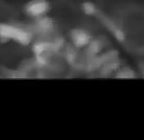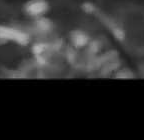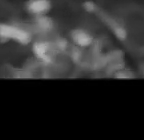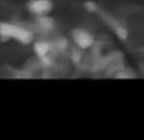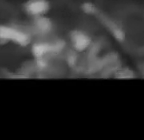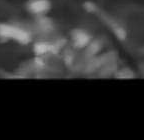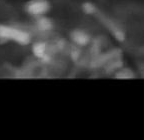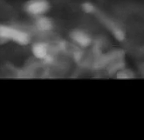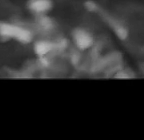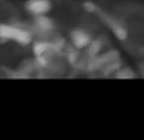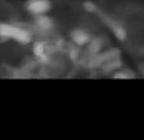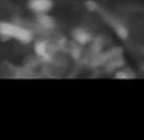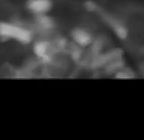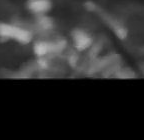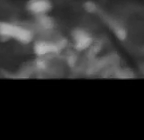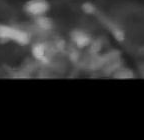traspassar pessoas,